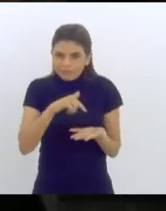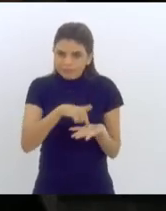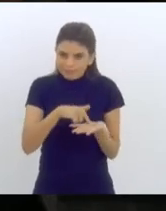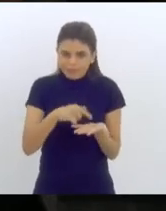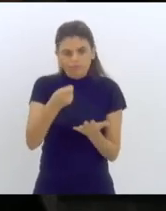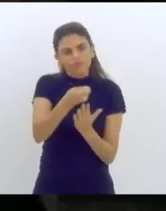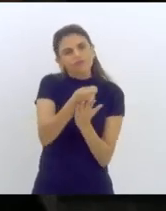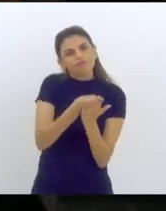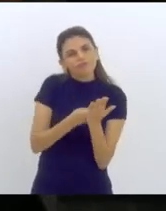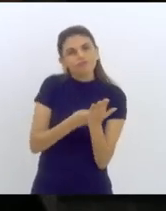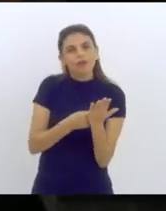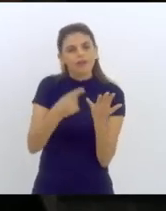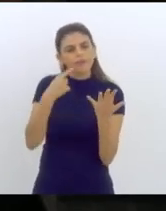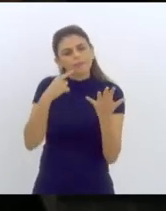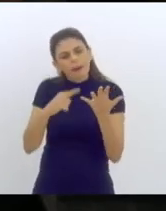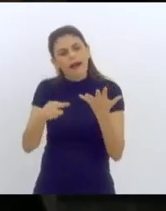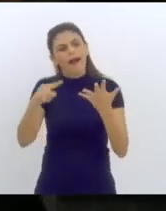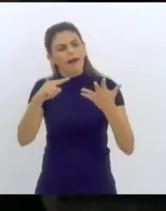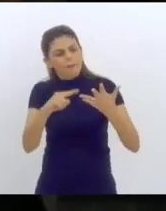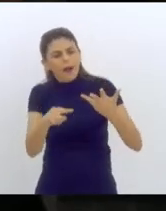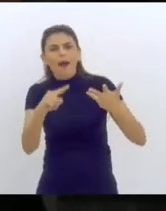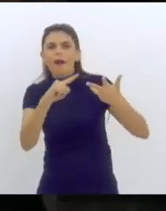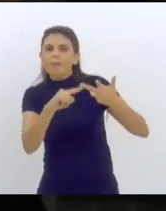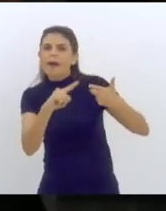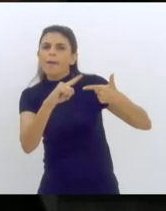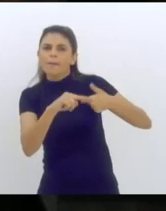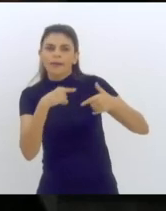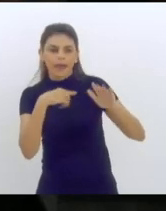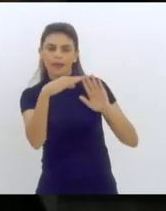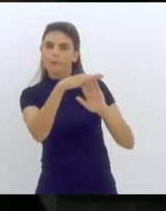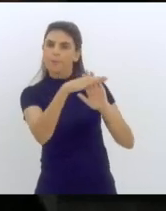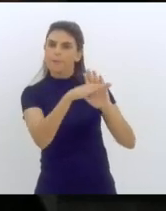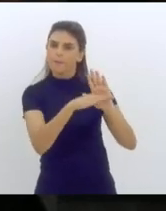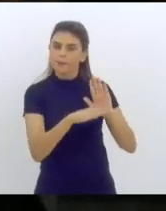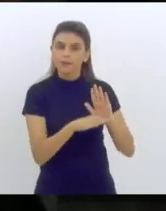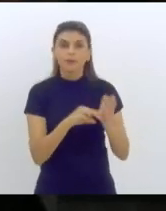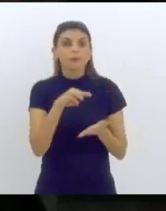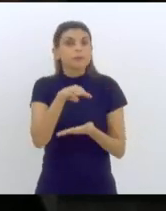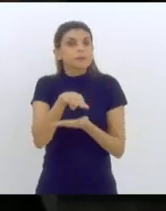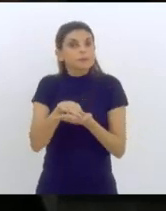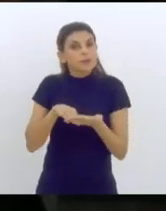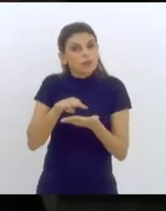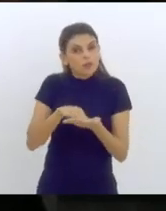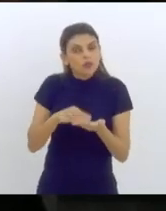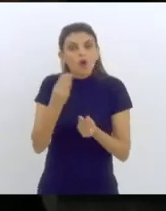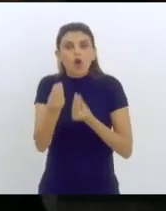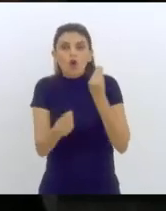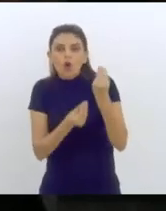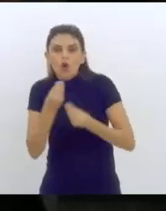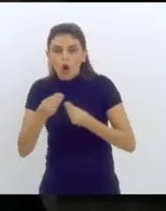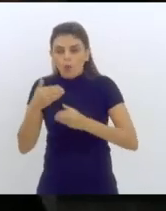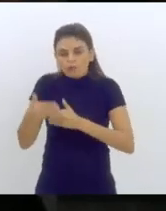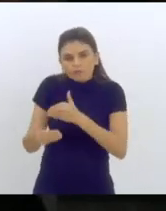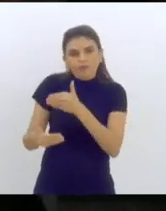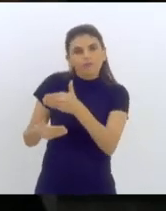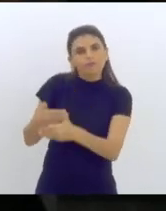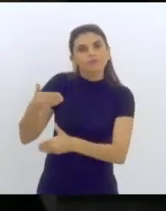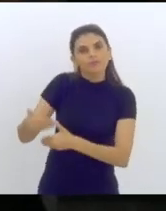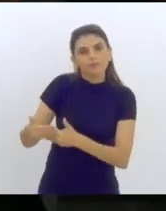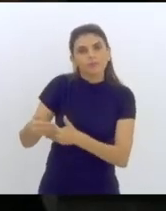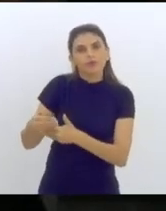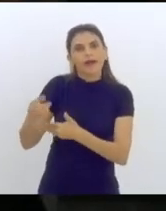listando a sua metodologia de trabalho,